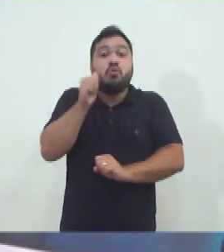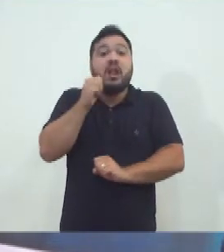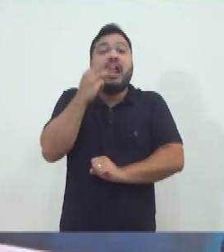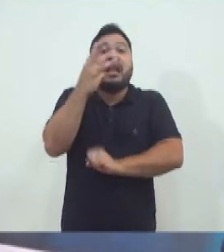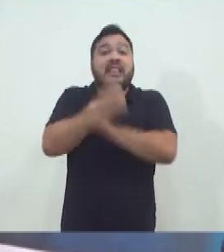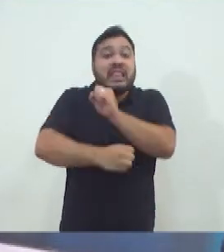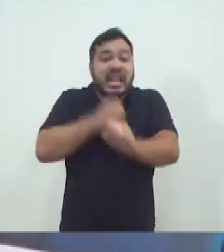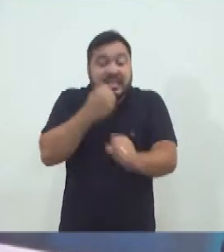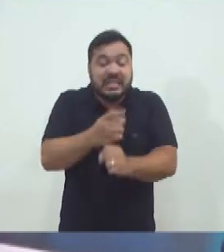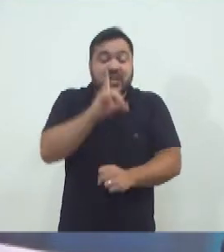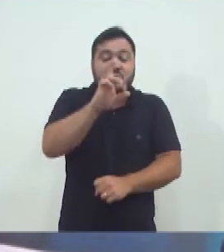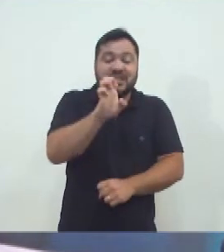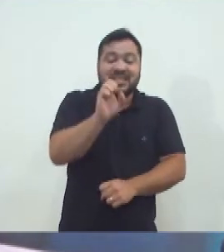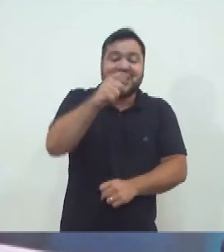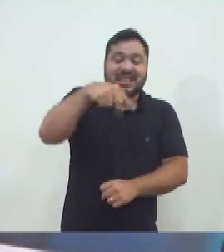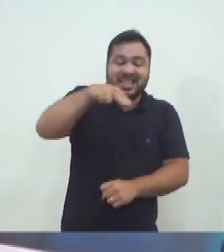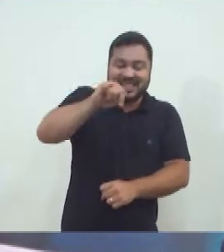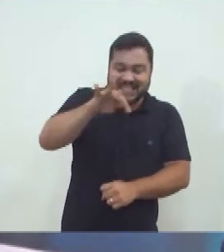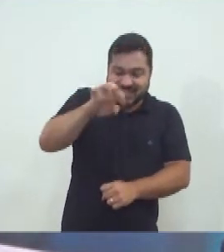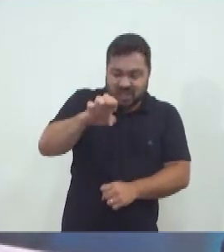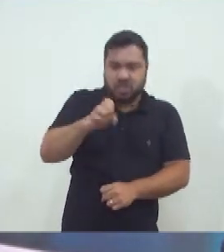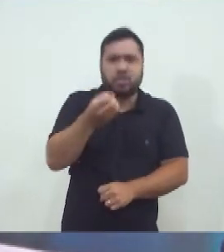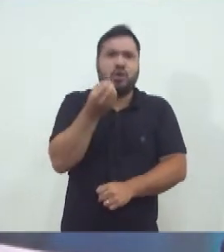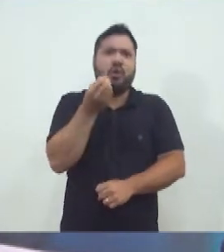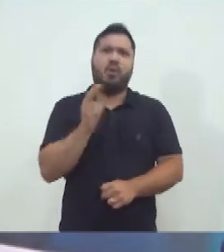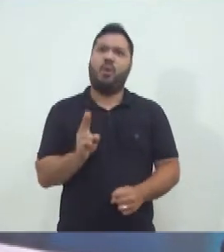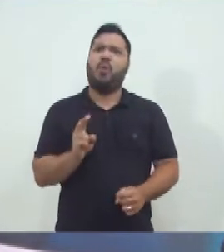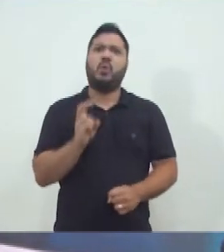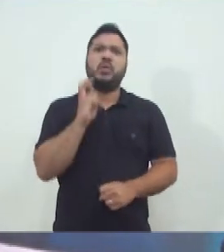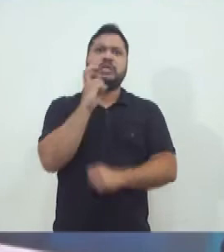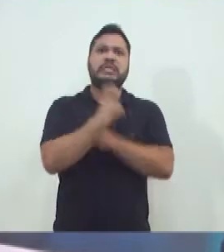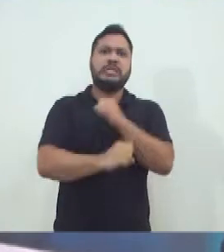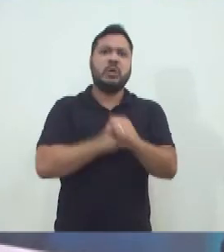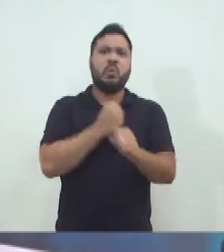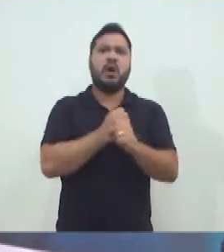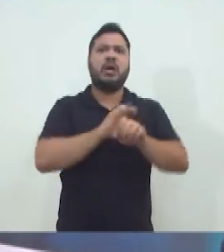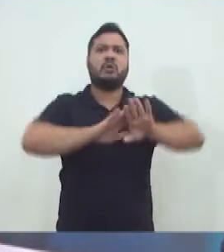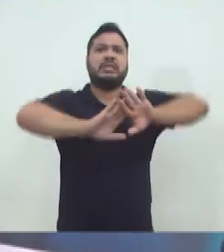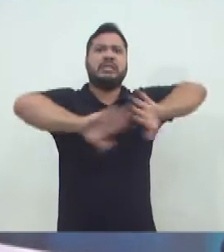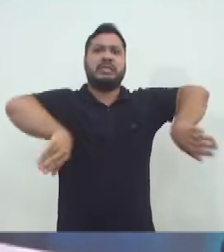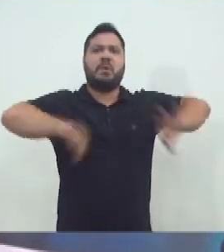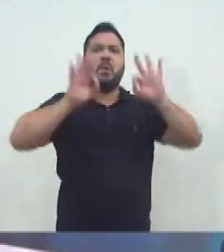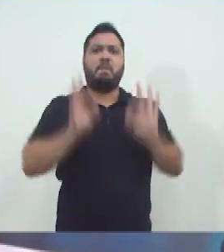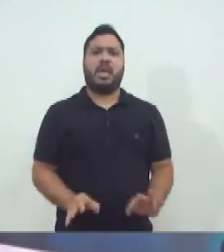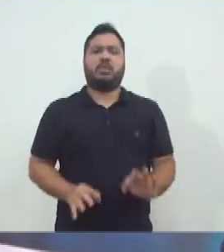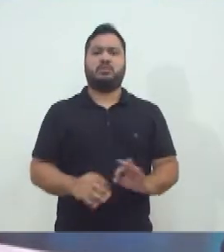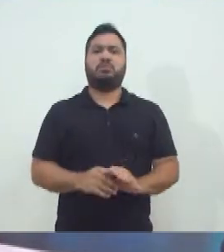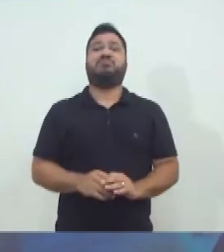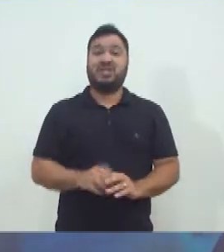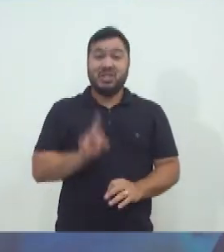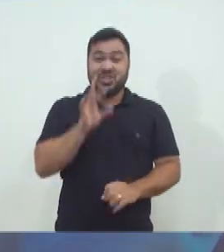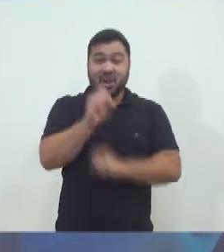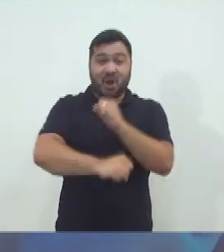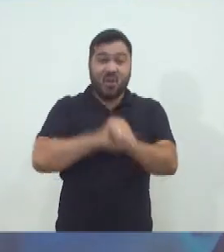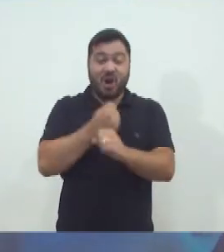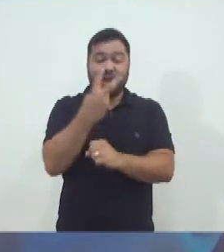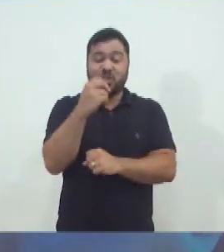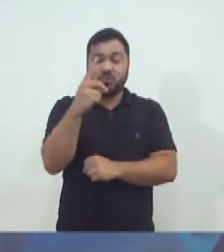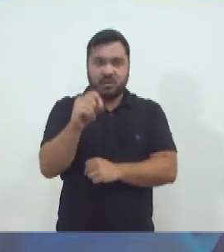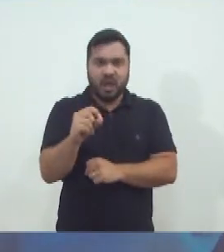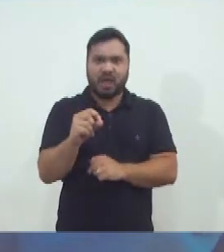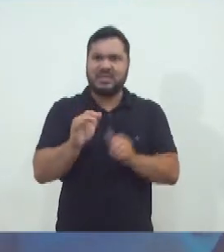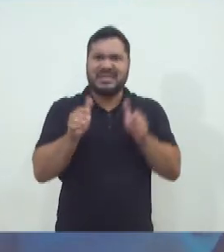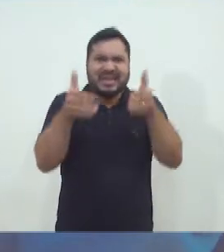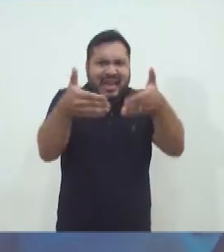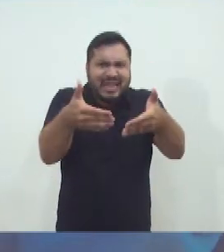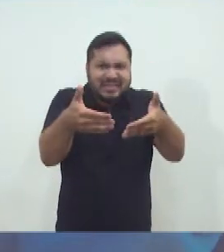anos da mulher estar desquitada. Ou, no mínimo, 5 anos da separação de fato. Foi só em 2010